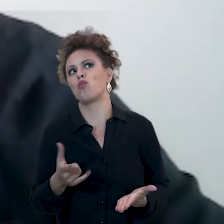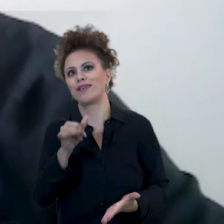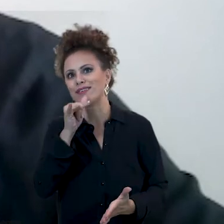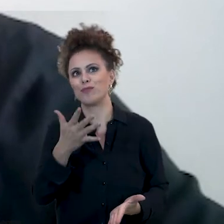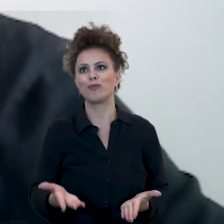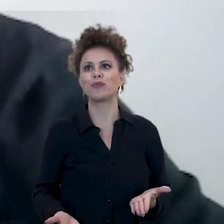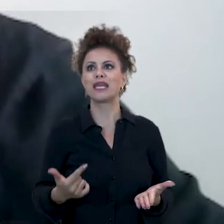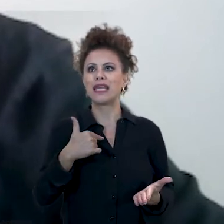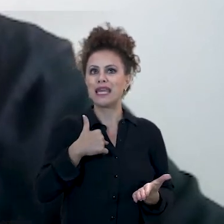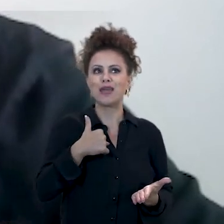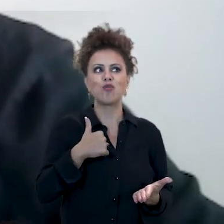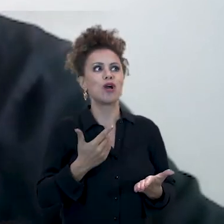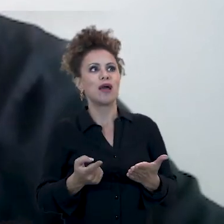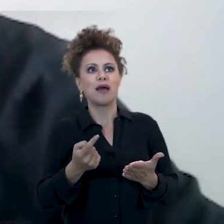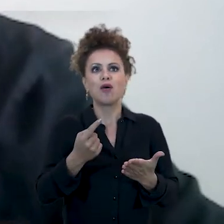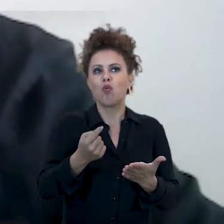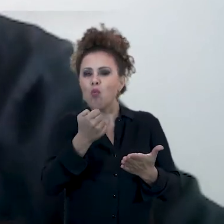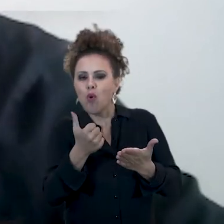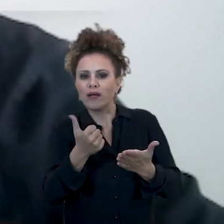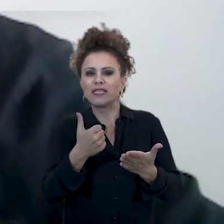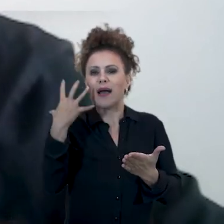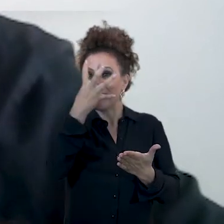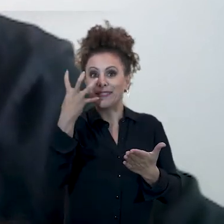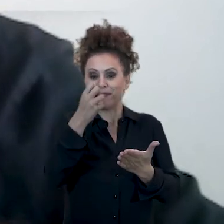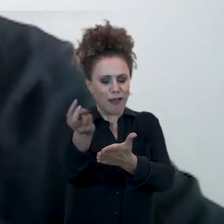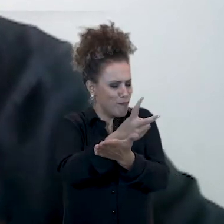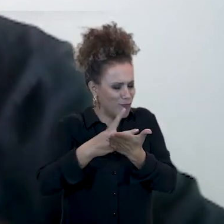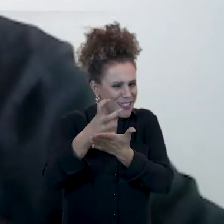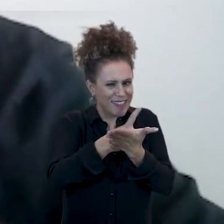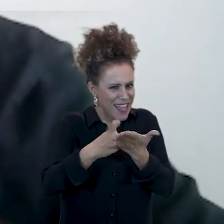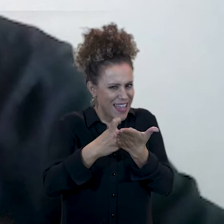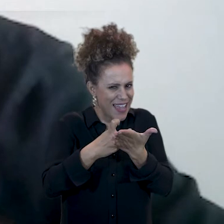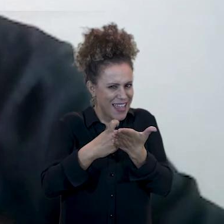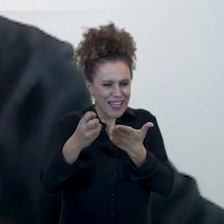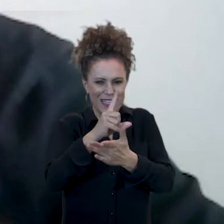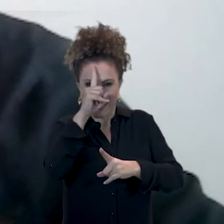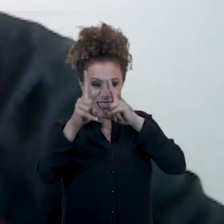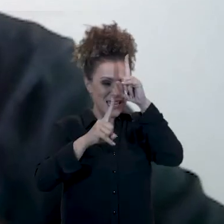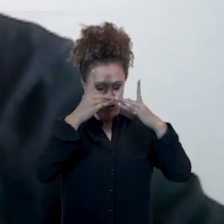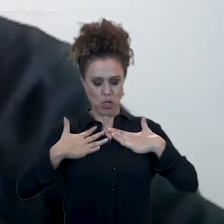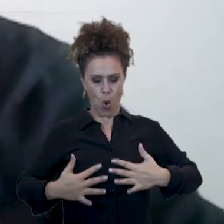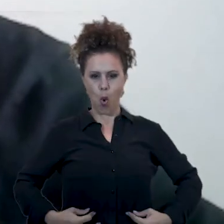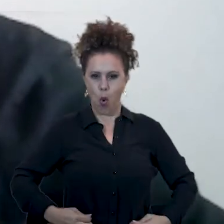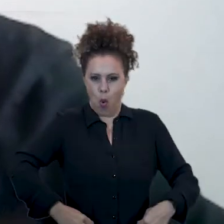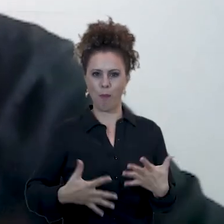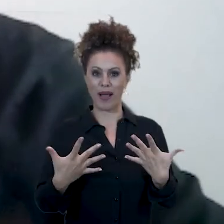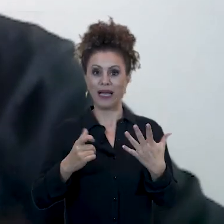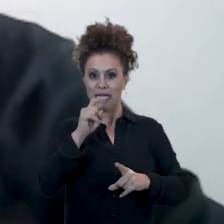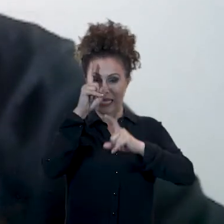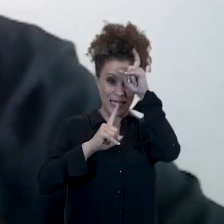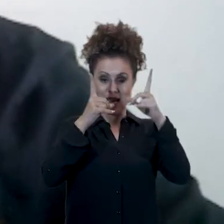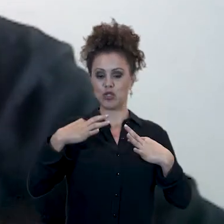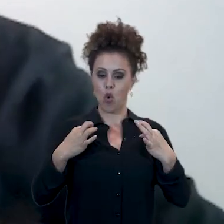caso, pela metade do curso, eu descobri que a minha paixão era o design. Era trabalhar com criação de moda, com desenvolvimento